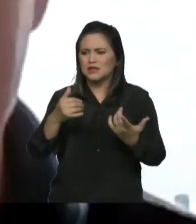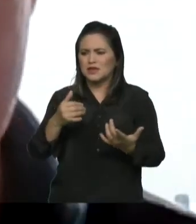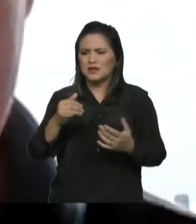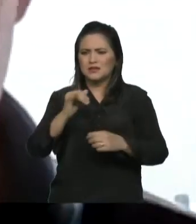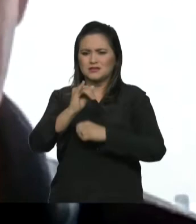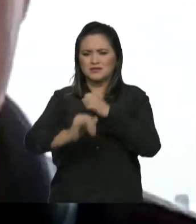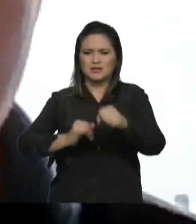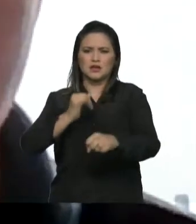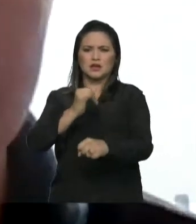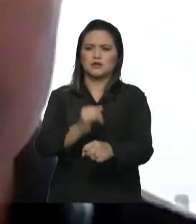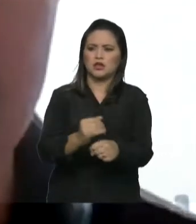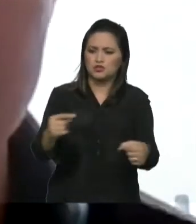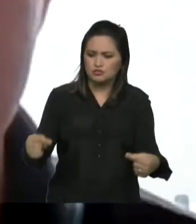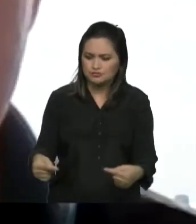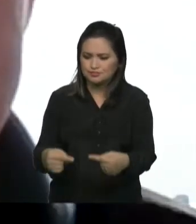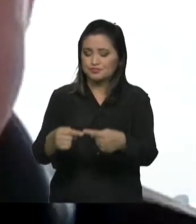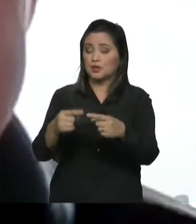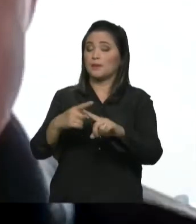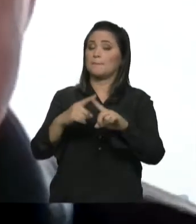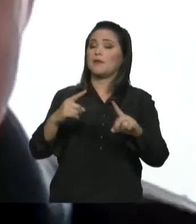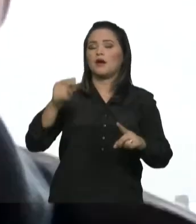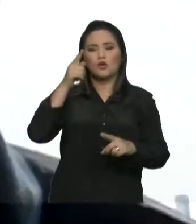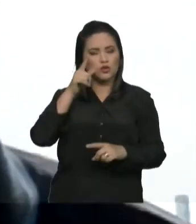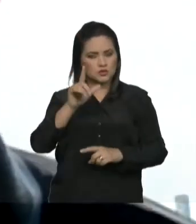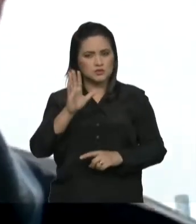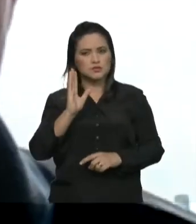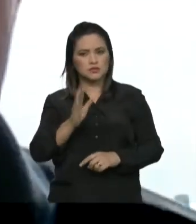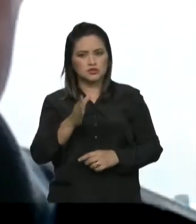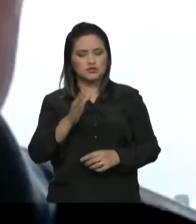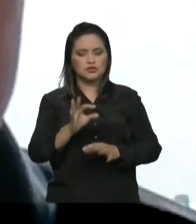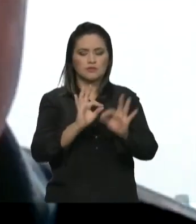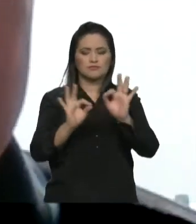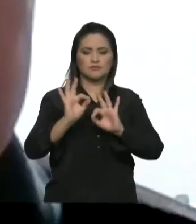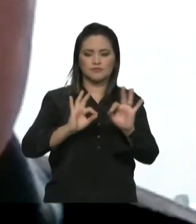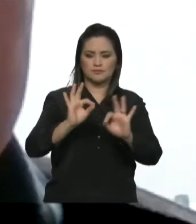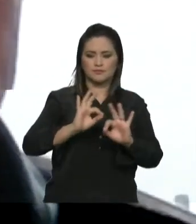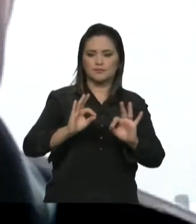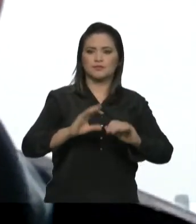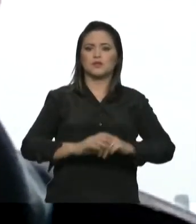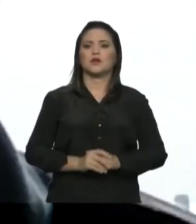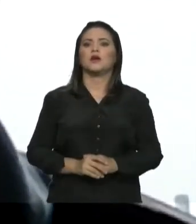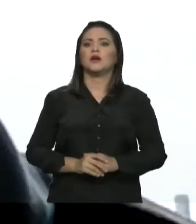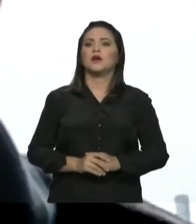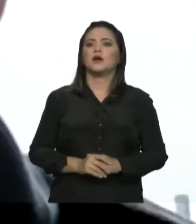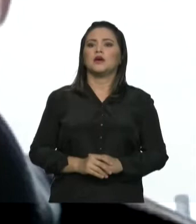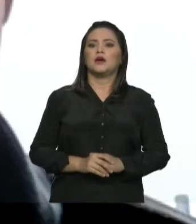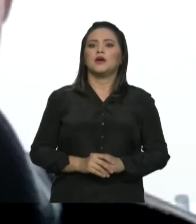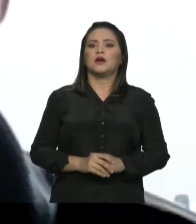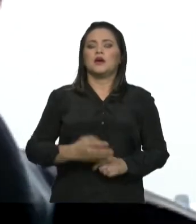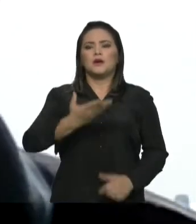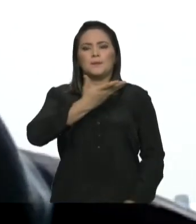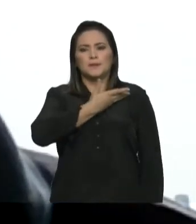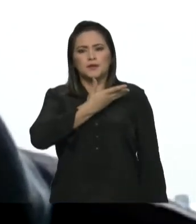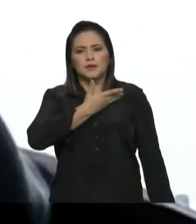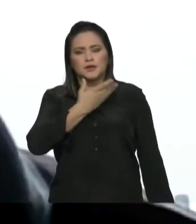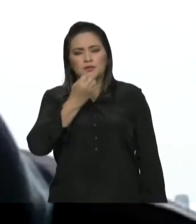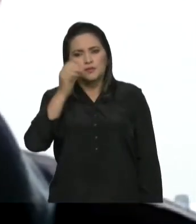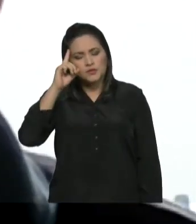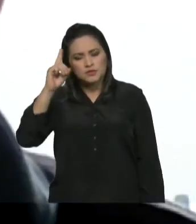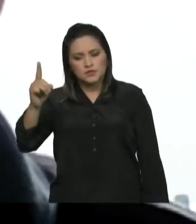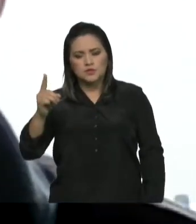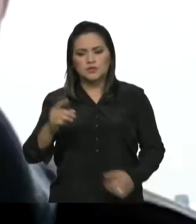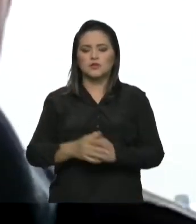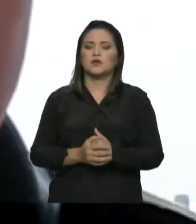E também cumprimentar os colegas, em especial a doutora Thaisa, pelo seu aniversário, lamentar também a perda da doutora